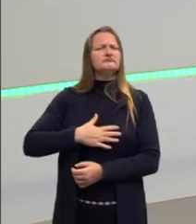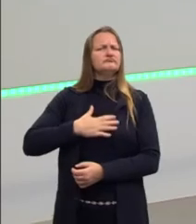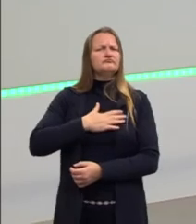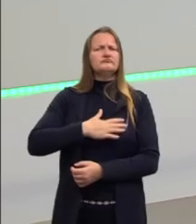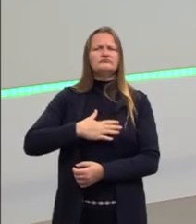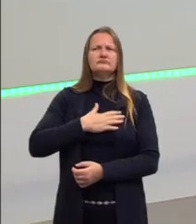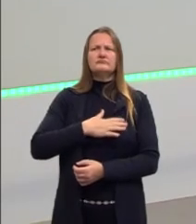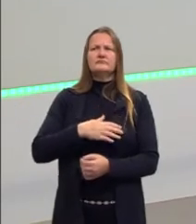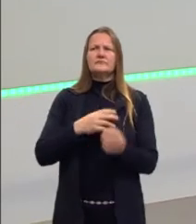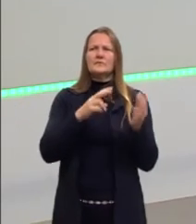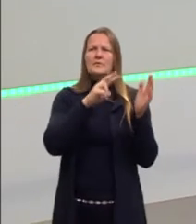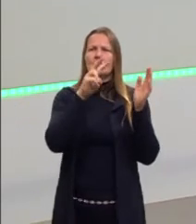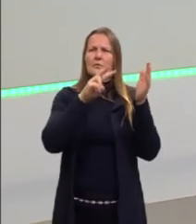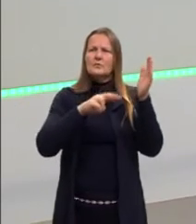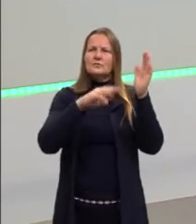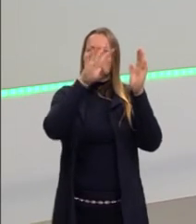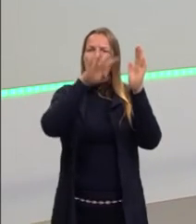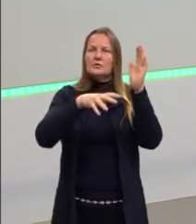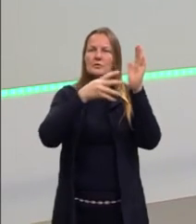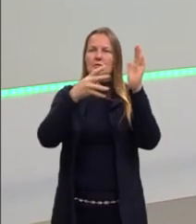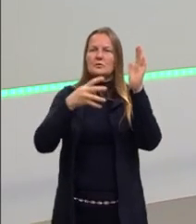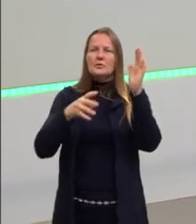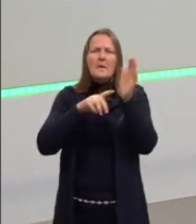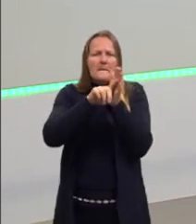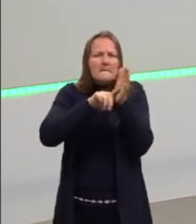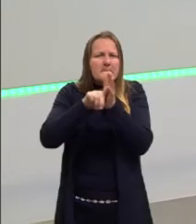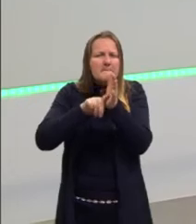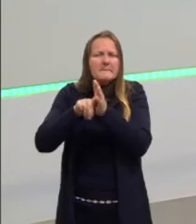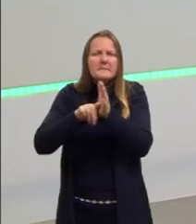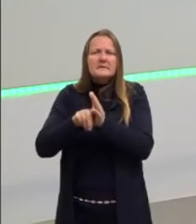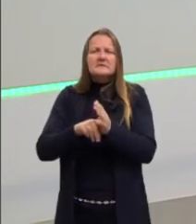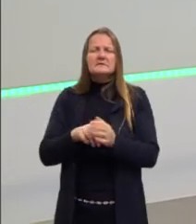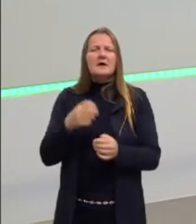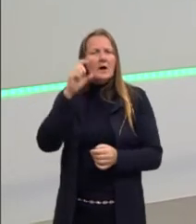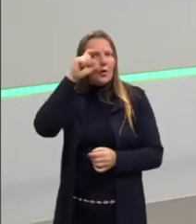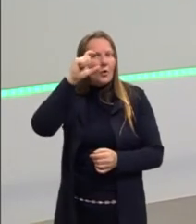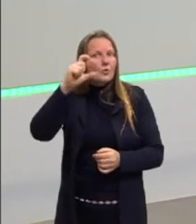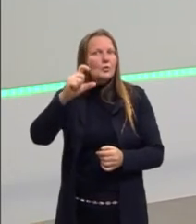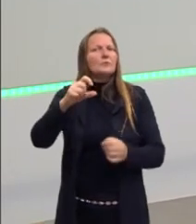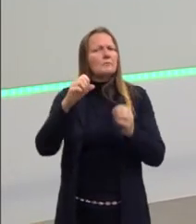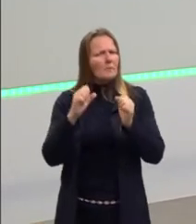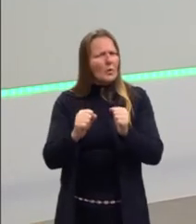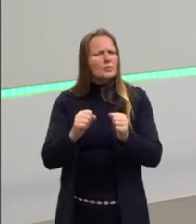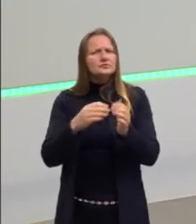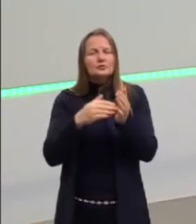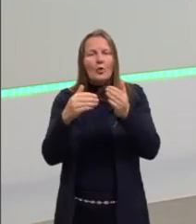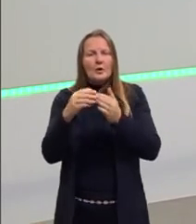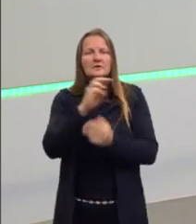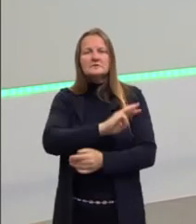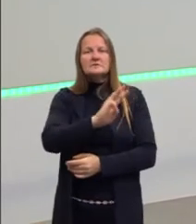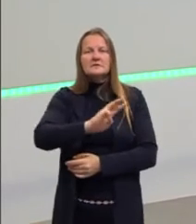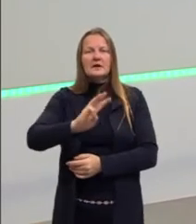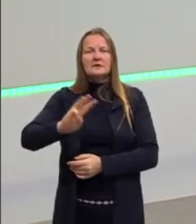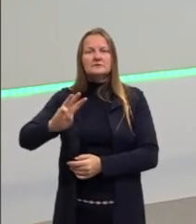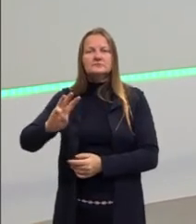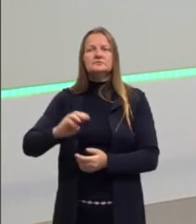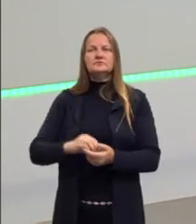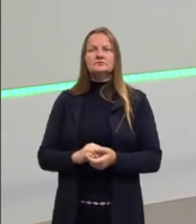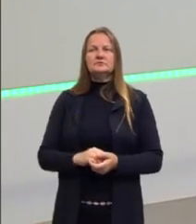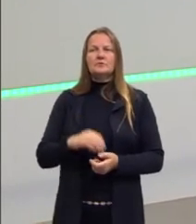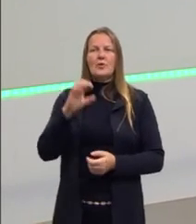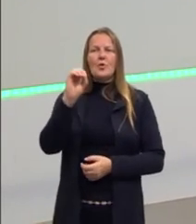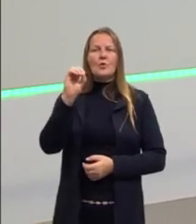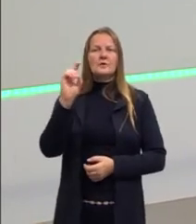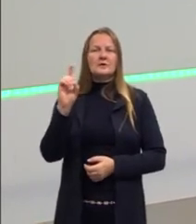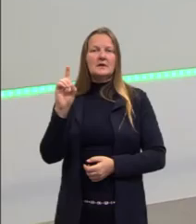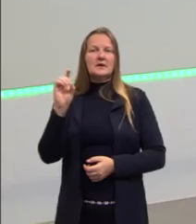Depois, vocês podem ver, se vocês quiserem pesquisar melhor, ficaram curiosos, vocês podem olhar lá no site, tá? Da ODS.